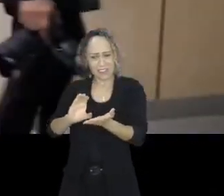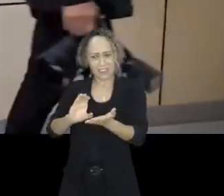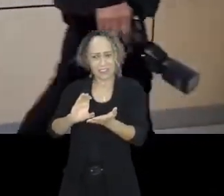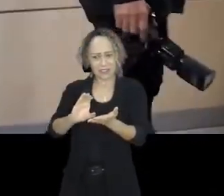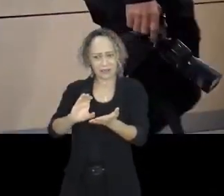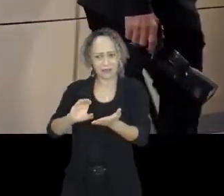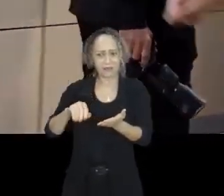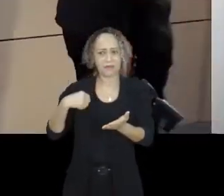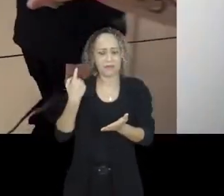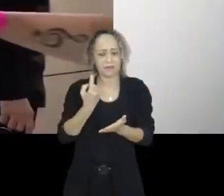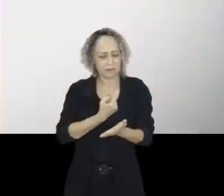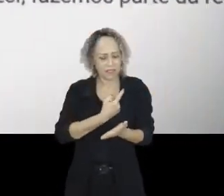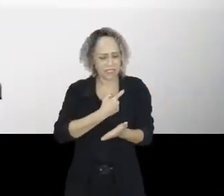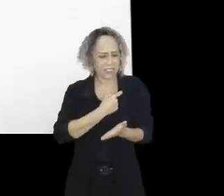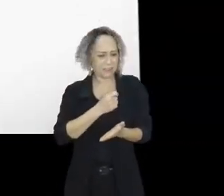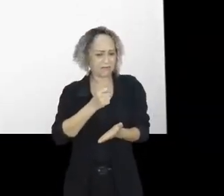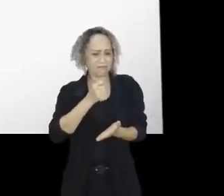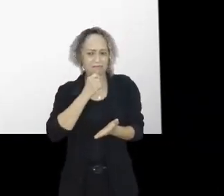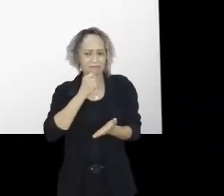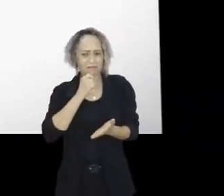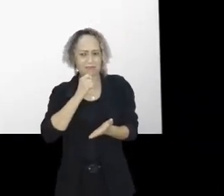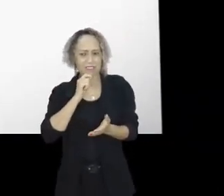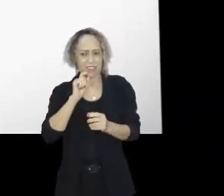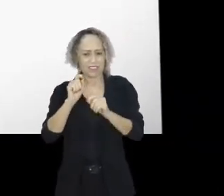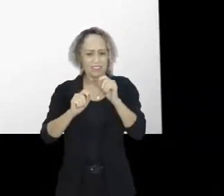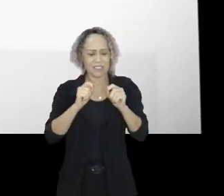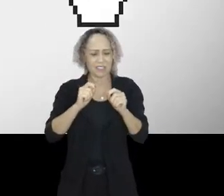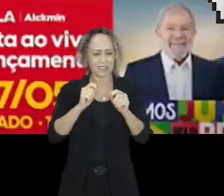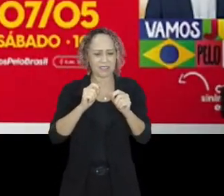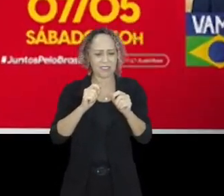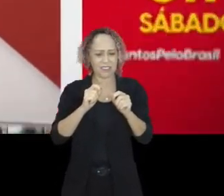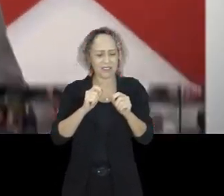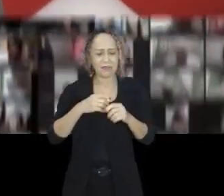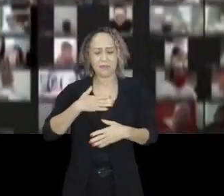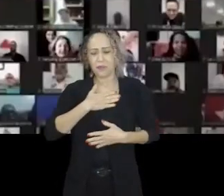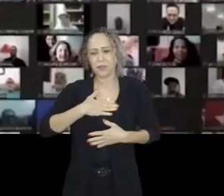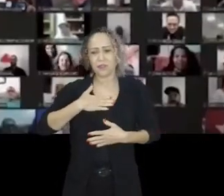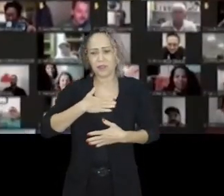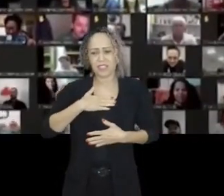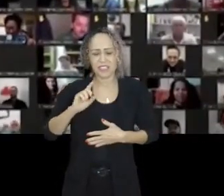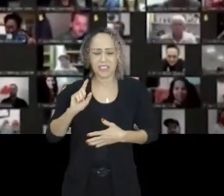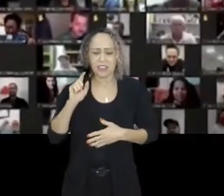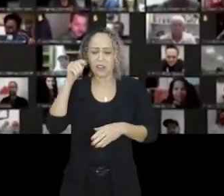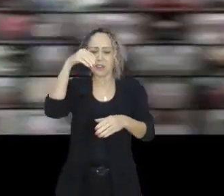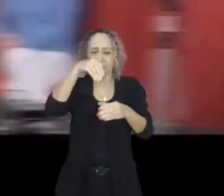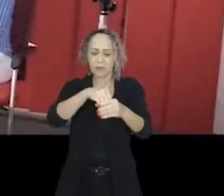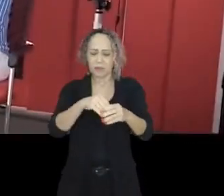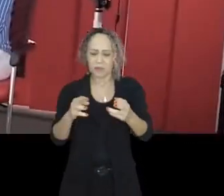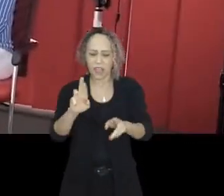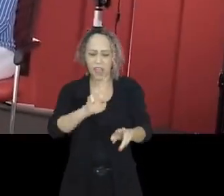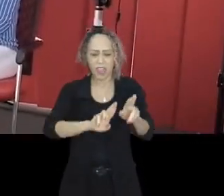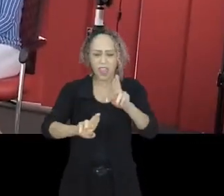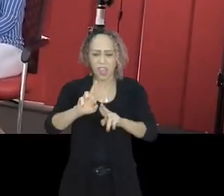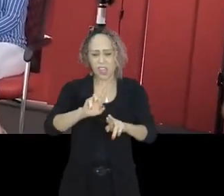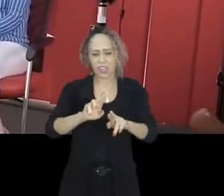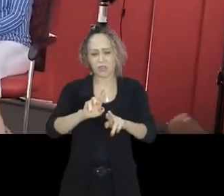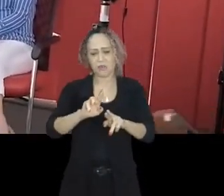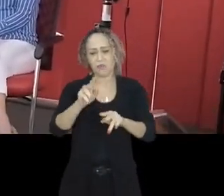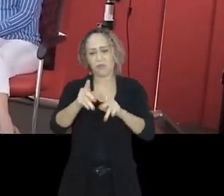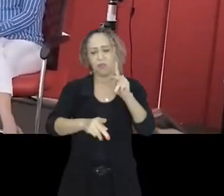gente. Para quem ainda não é, muito prazer. Fazemos parte da rede povo de comunicação do PT.